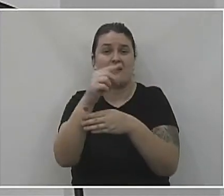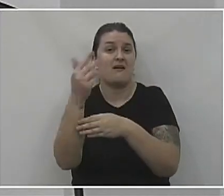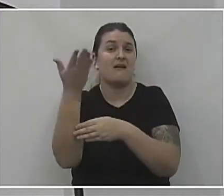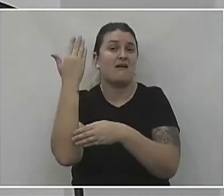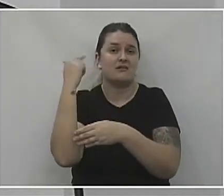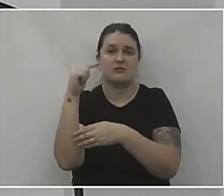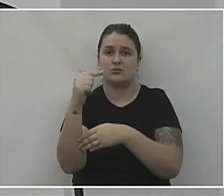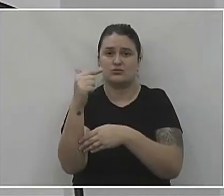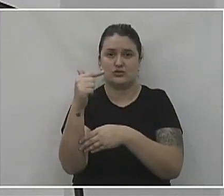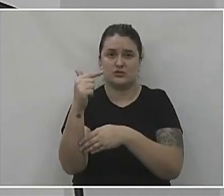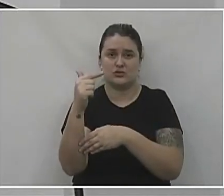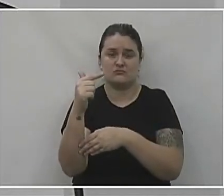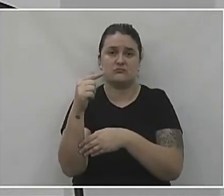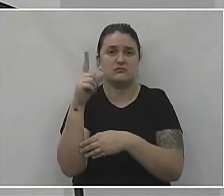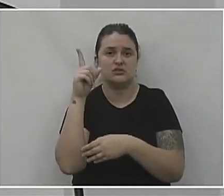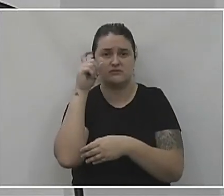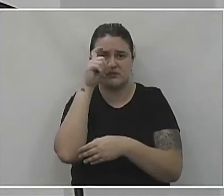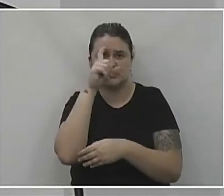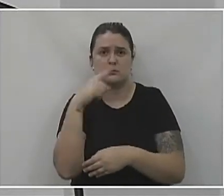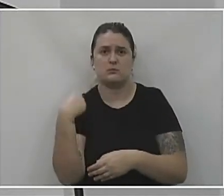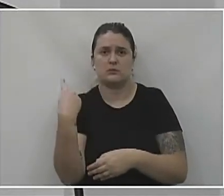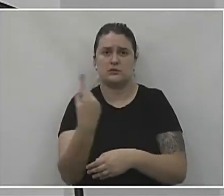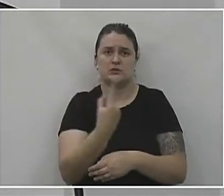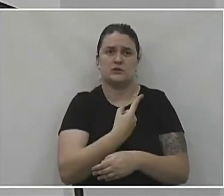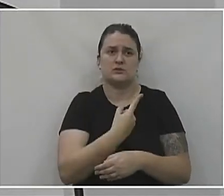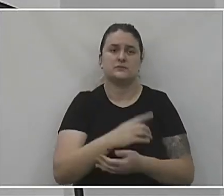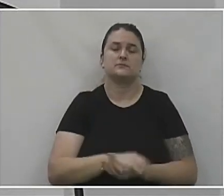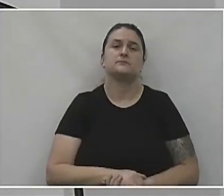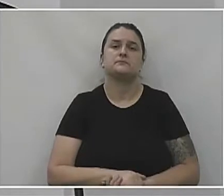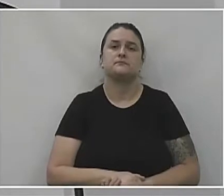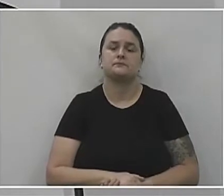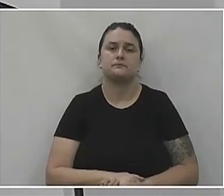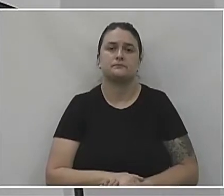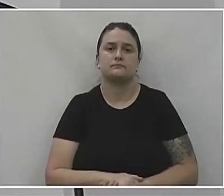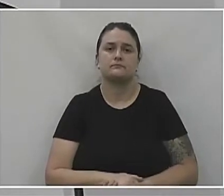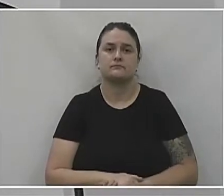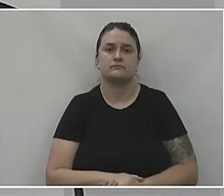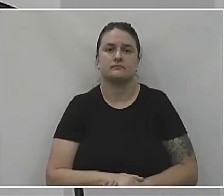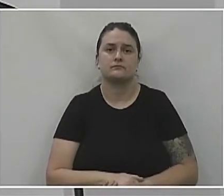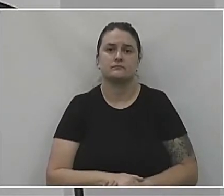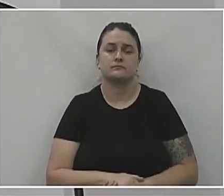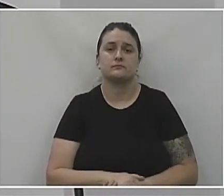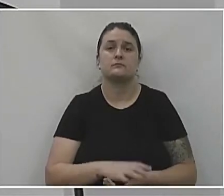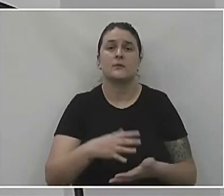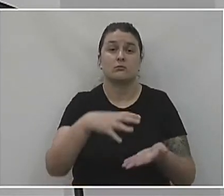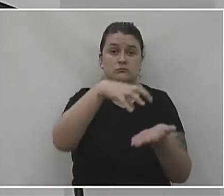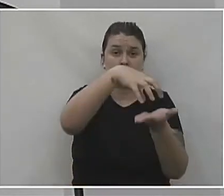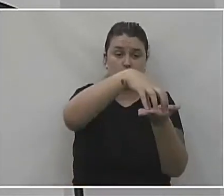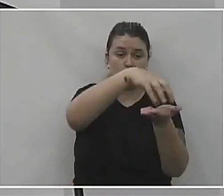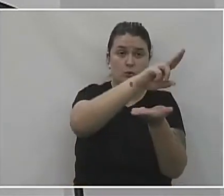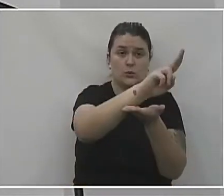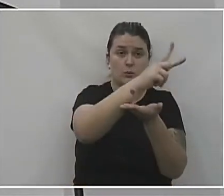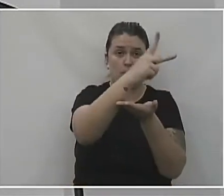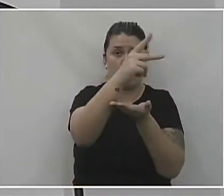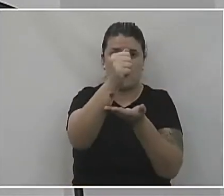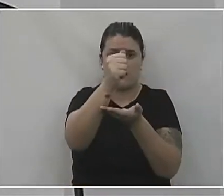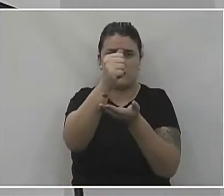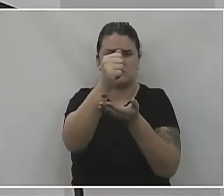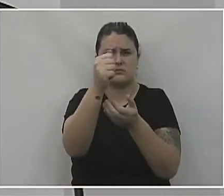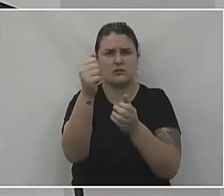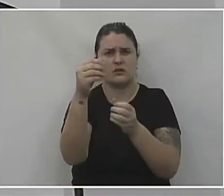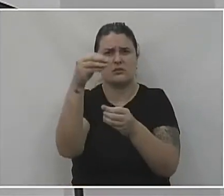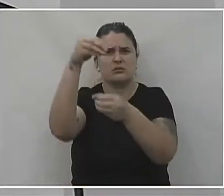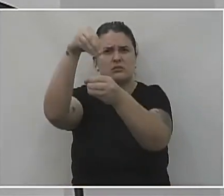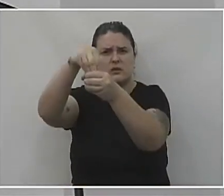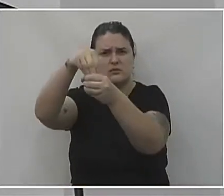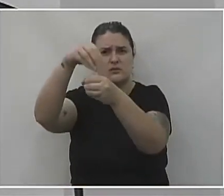Então, isso era um fator que dificultava muito. A partir do momento que a UPA está dentro da central de leitos, ela consegue